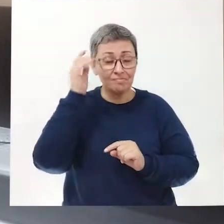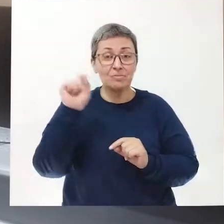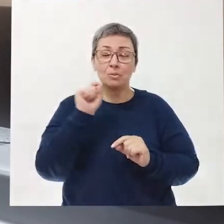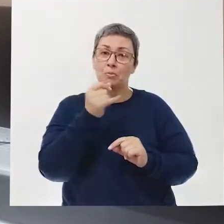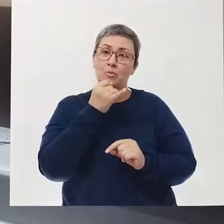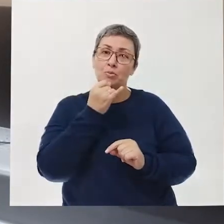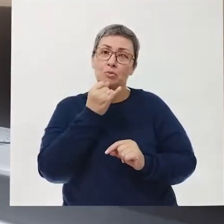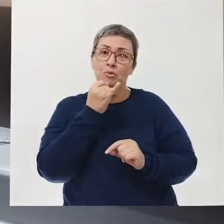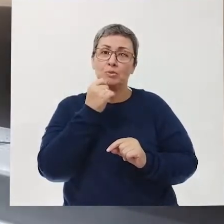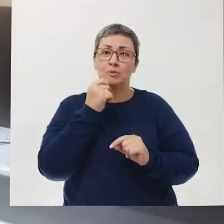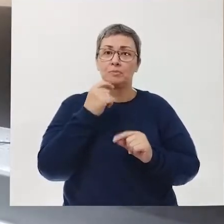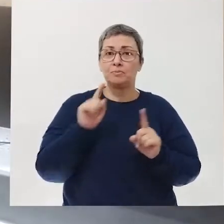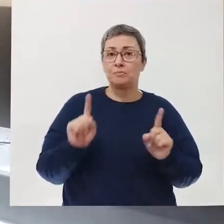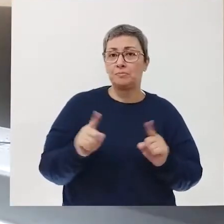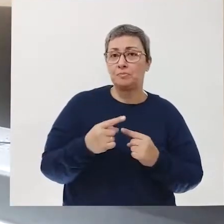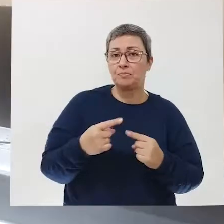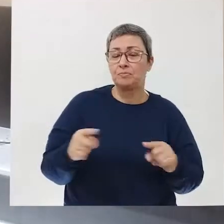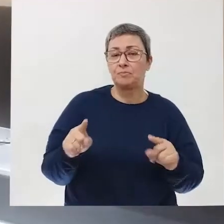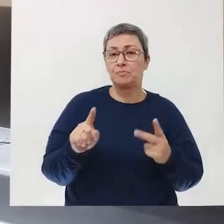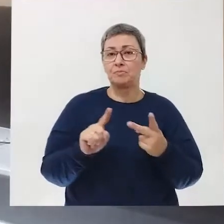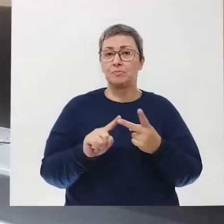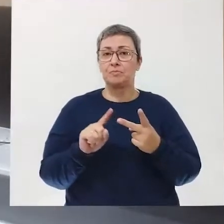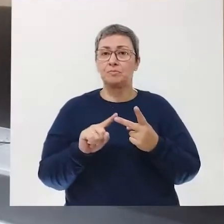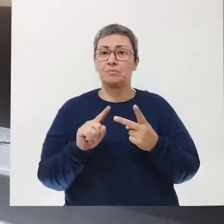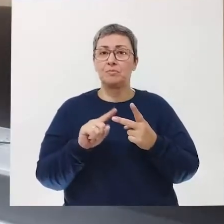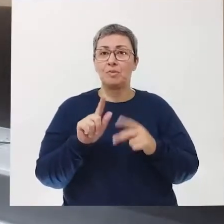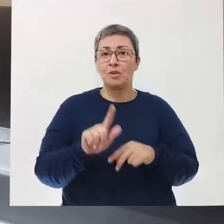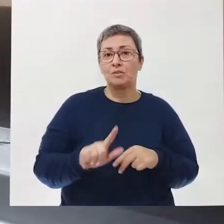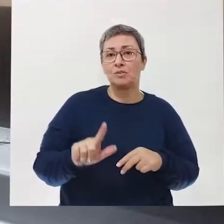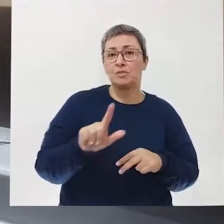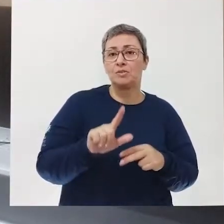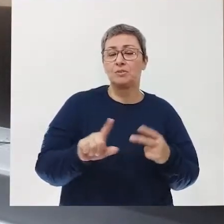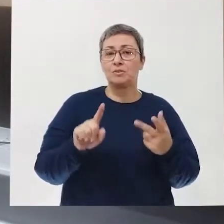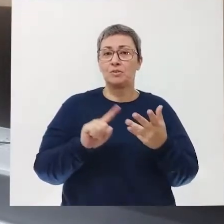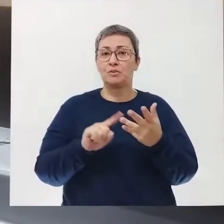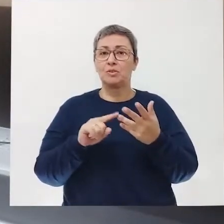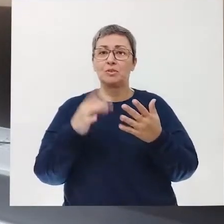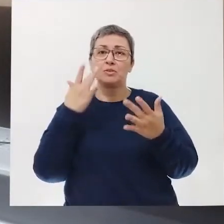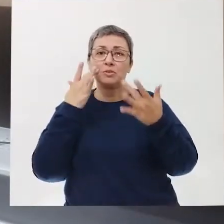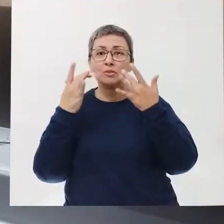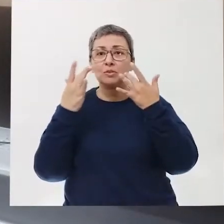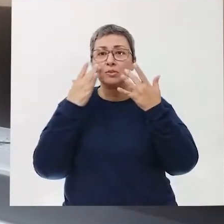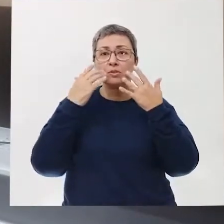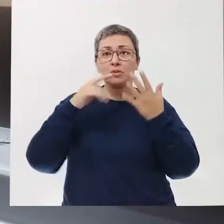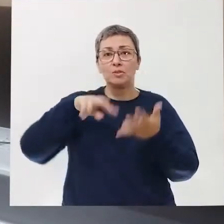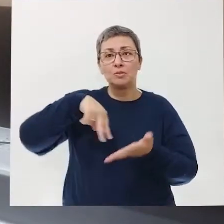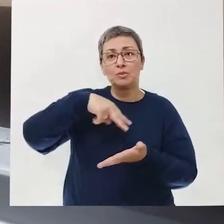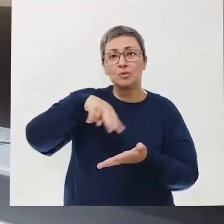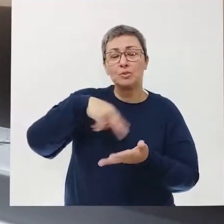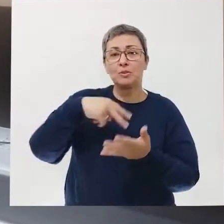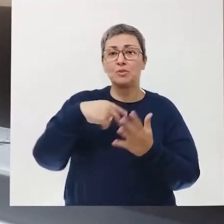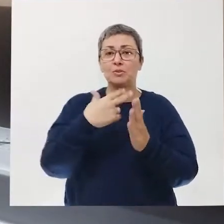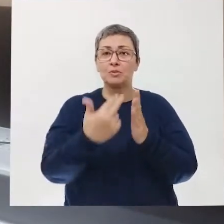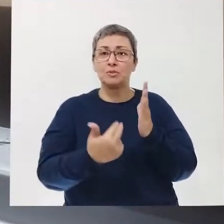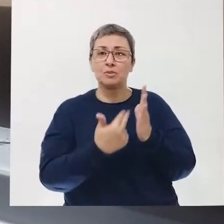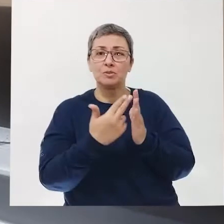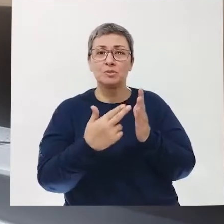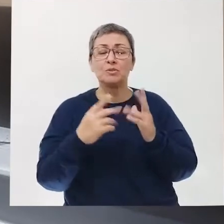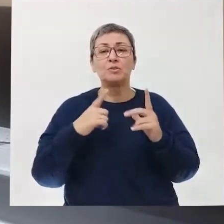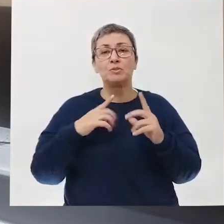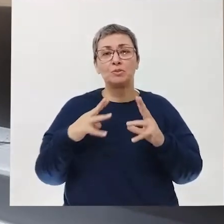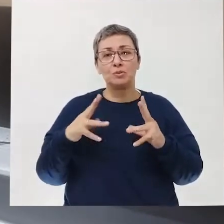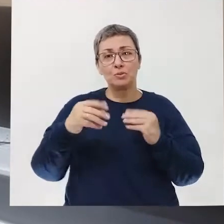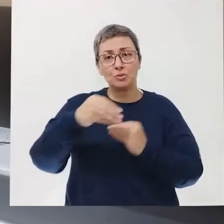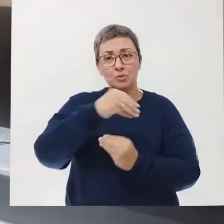Como por exemplo, na música, na literatura, no teatro, na dança, no desenho tudo